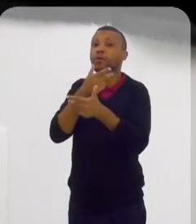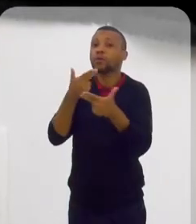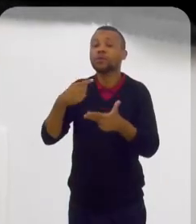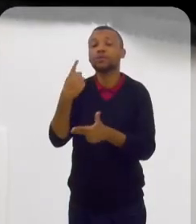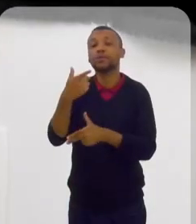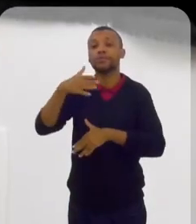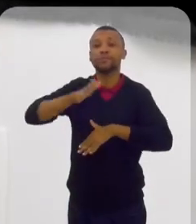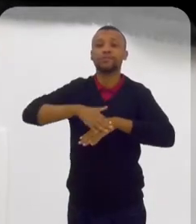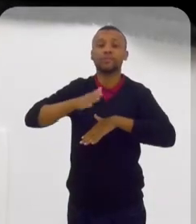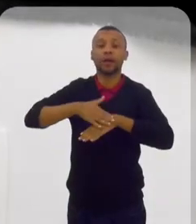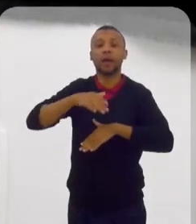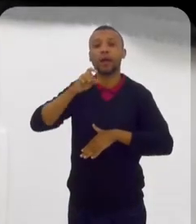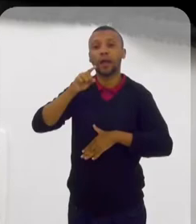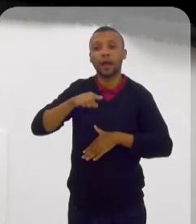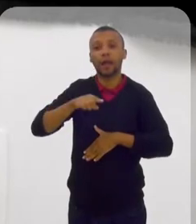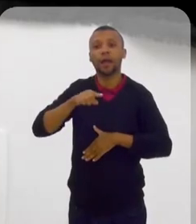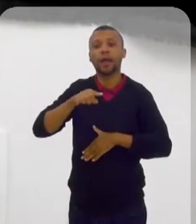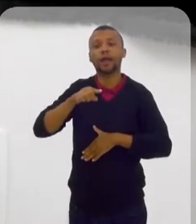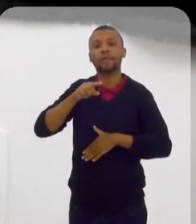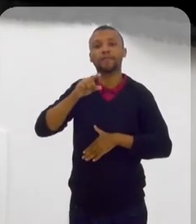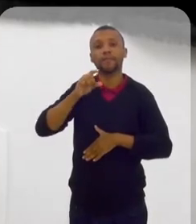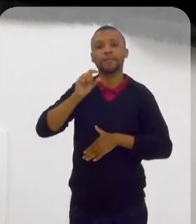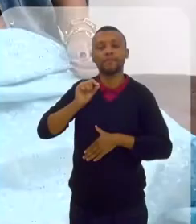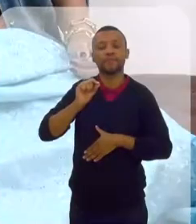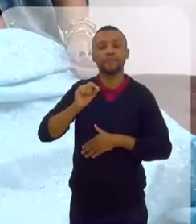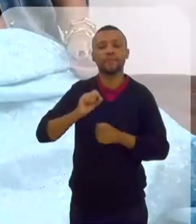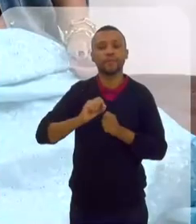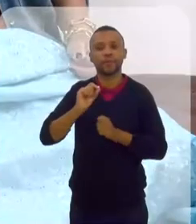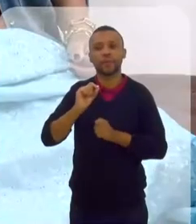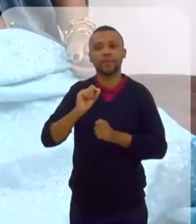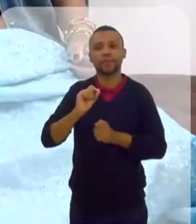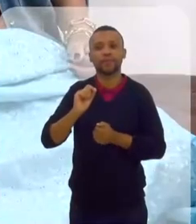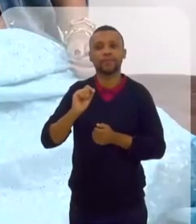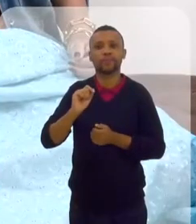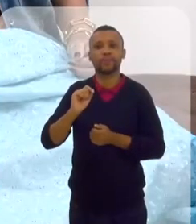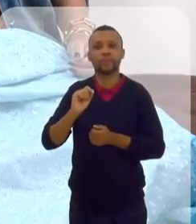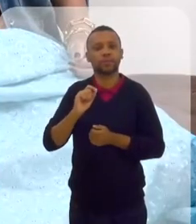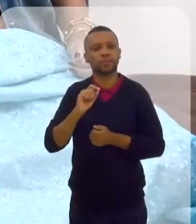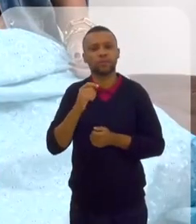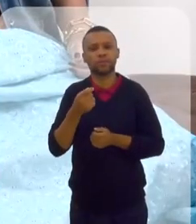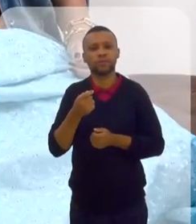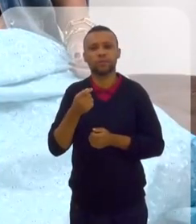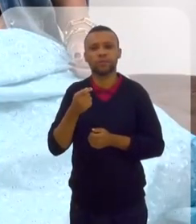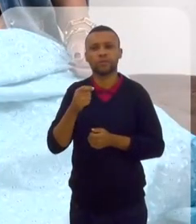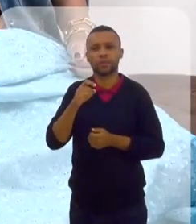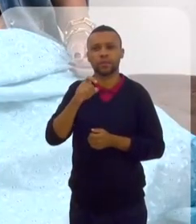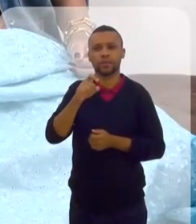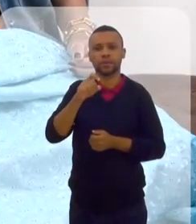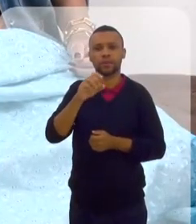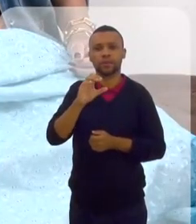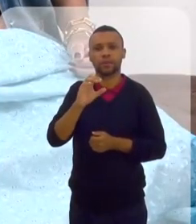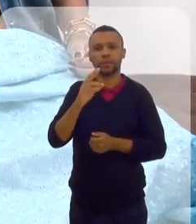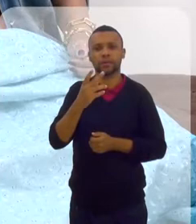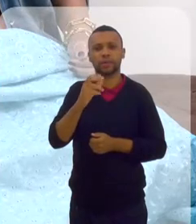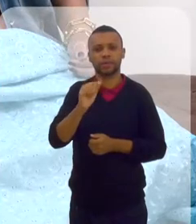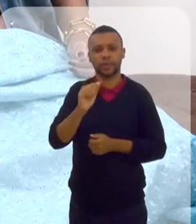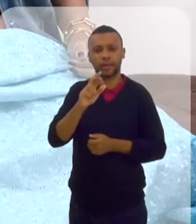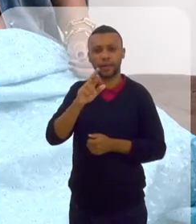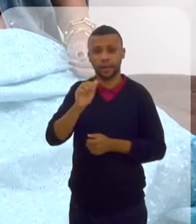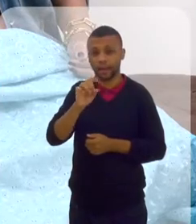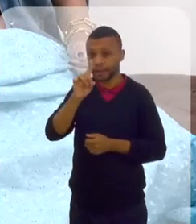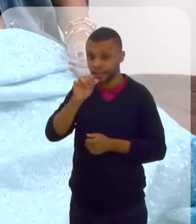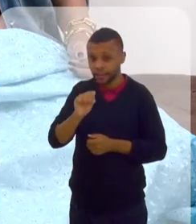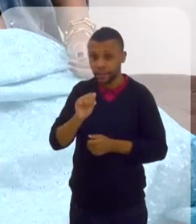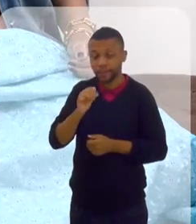a gente faz é fazer a shahada, o testemunho. Certo. Qual é o nome? A shahada. É o testemunho. É você